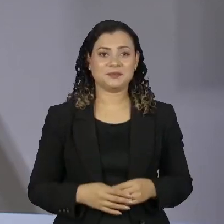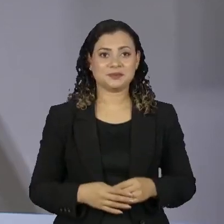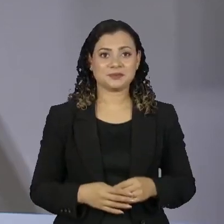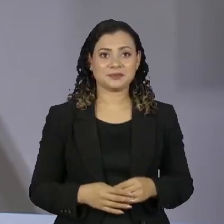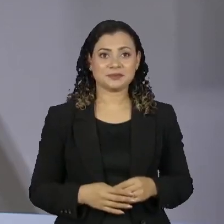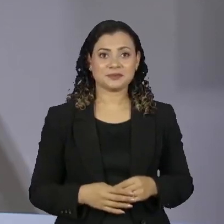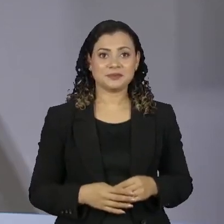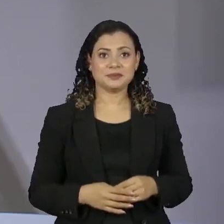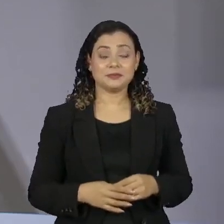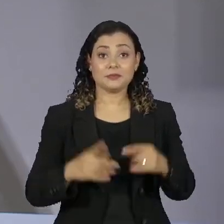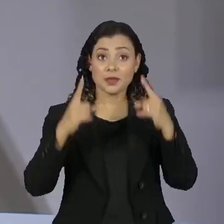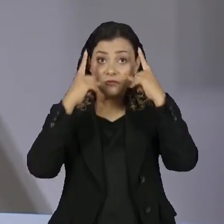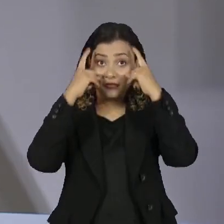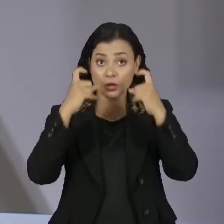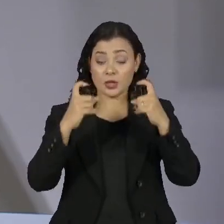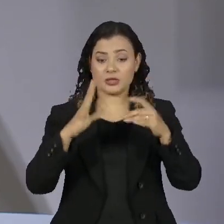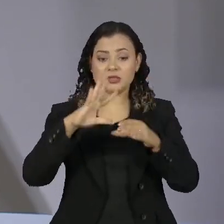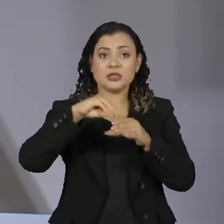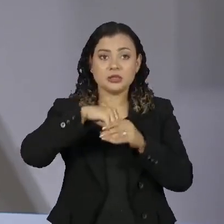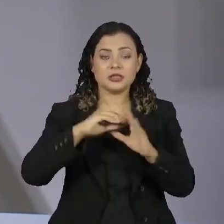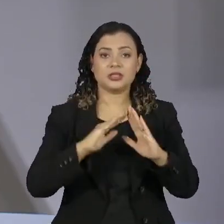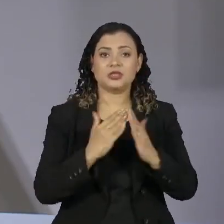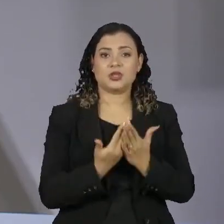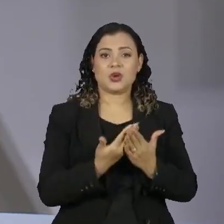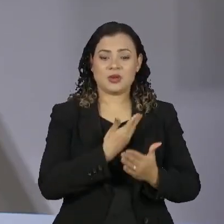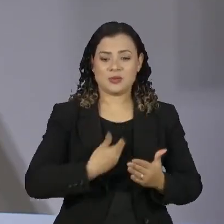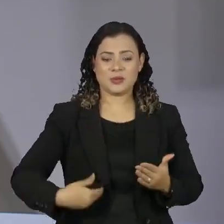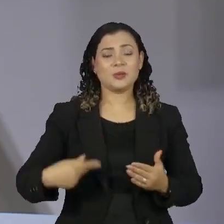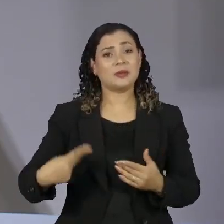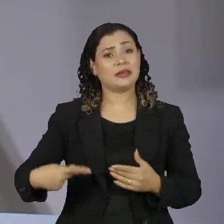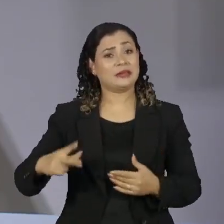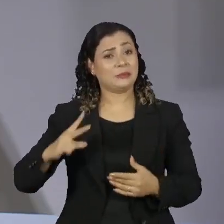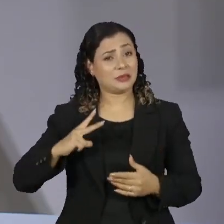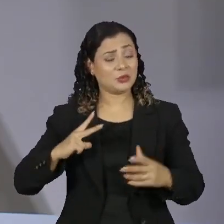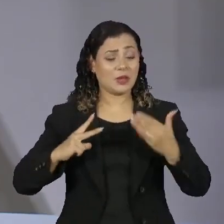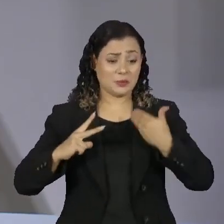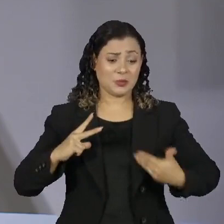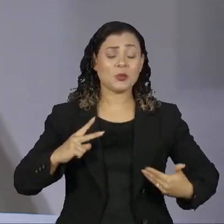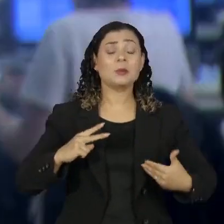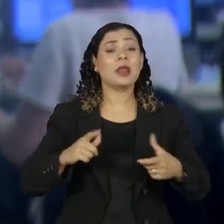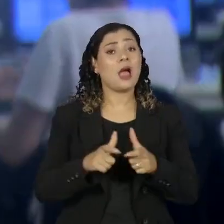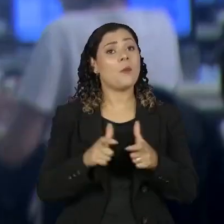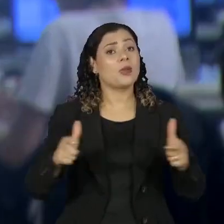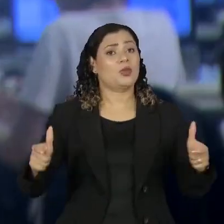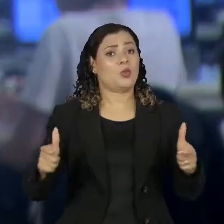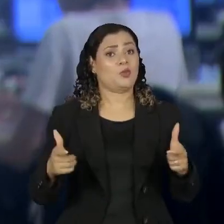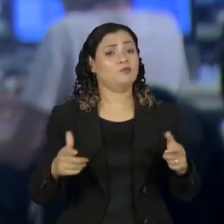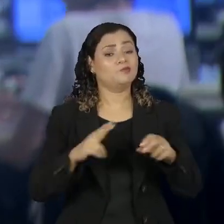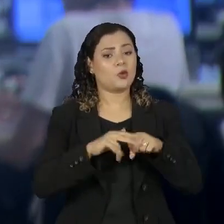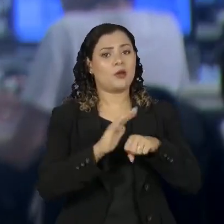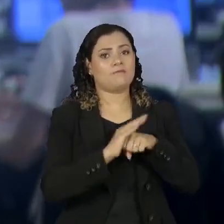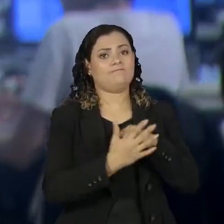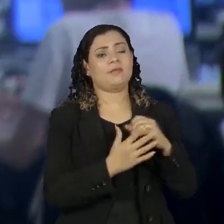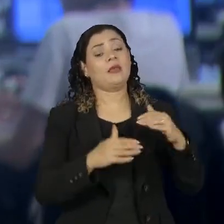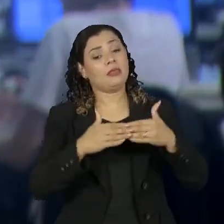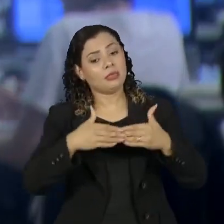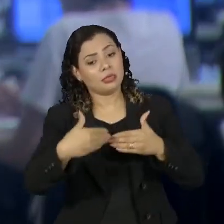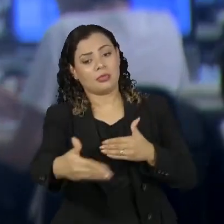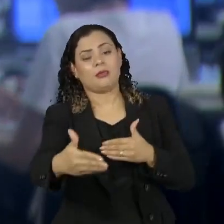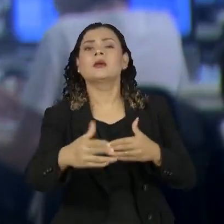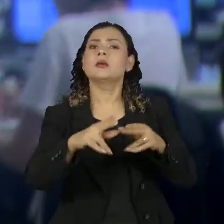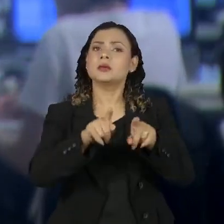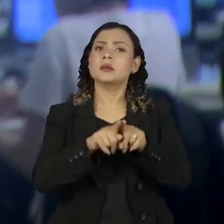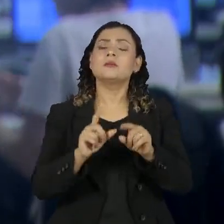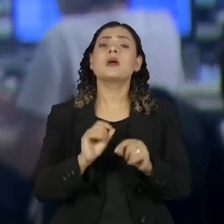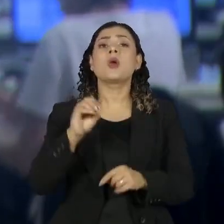A violência em escolas públicas e privadas de todo o país aumentou no pós-pandemia. Um levantamento da ONG Nova